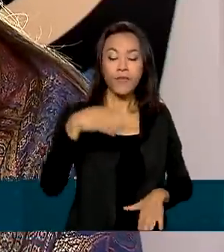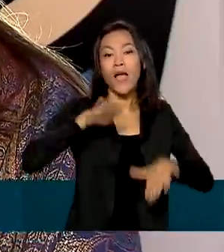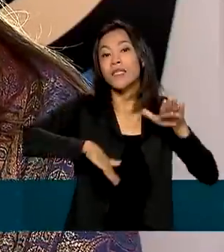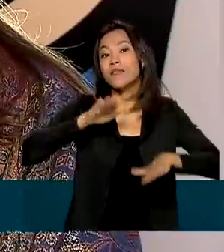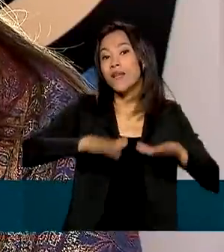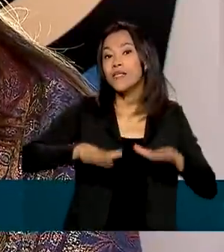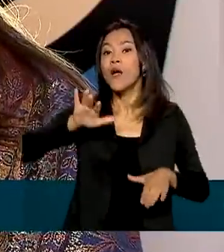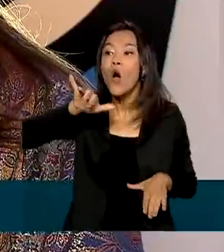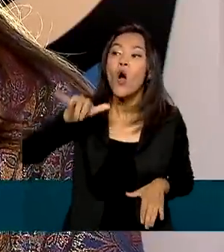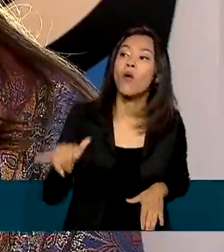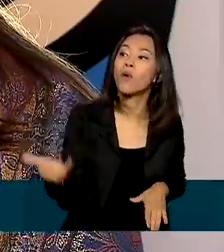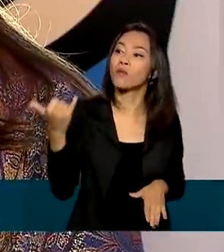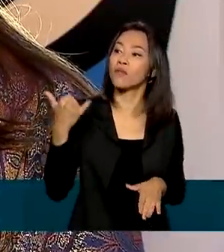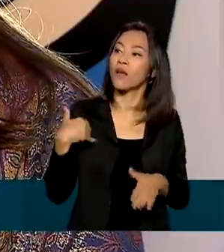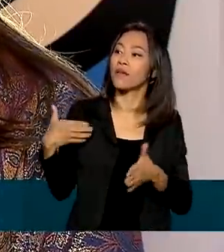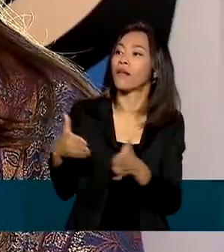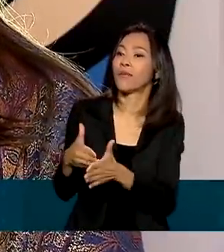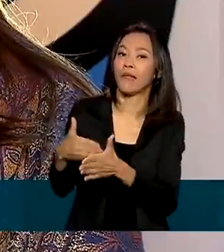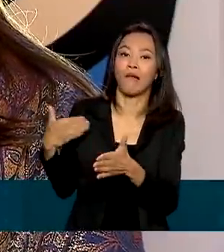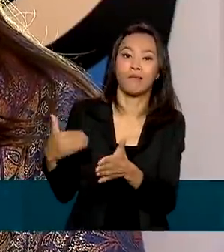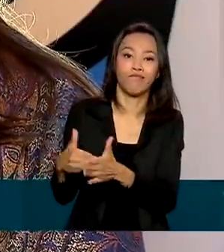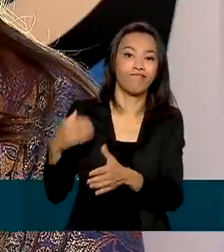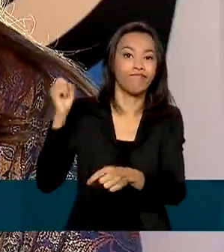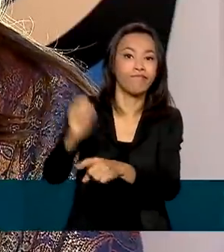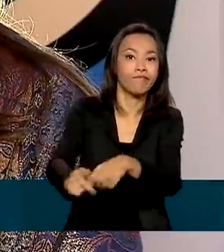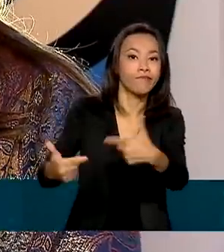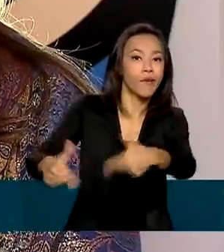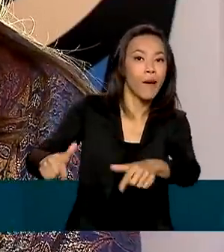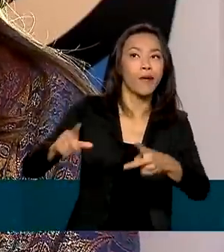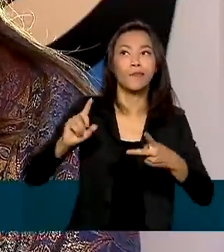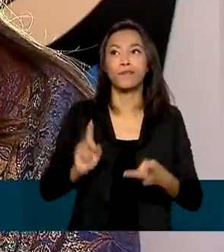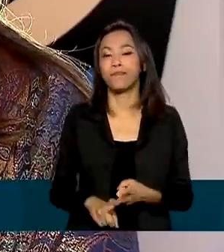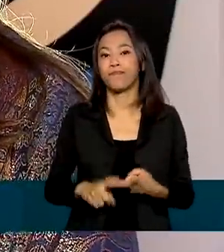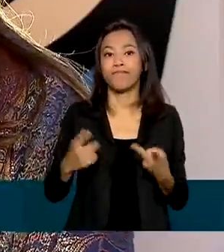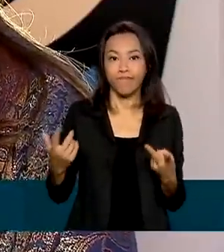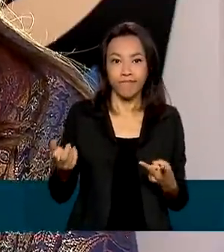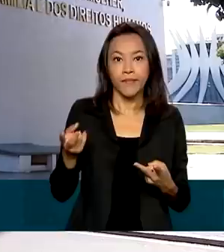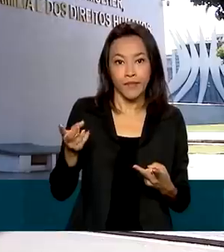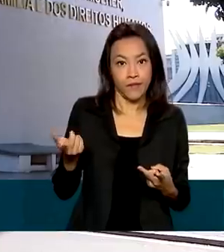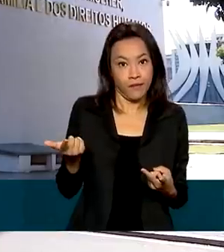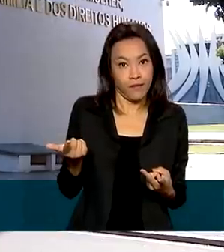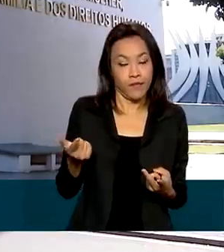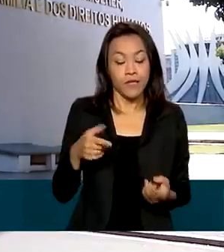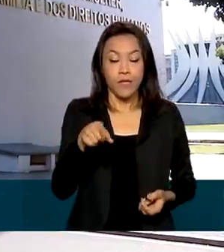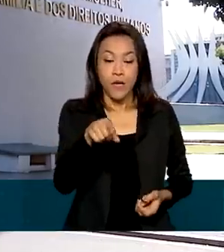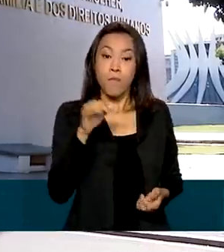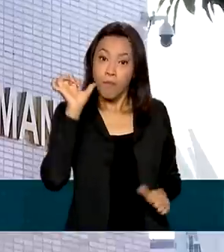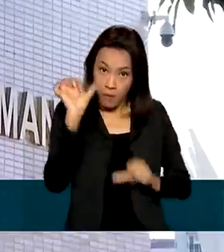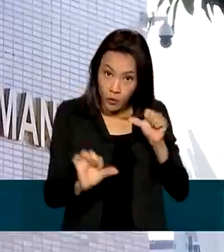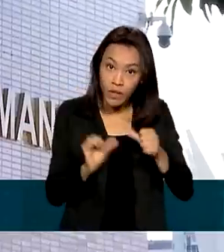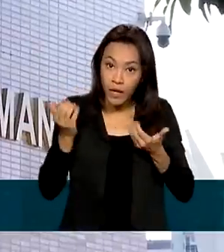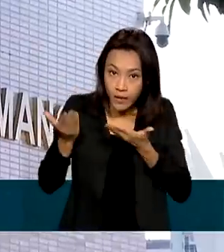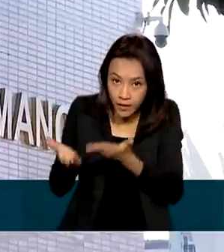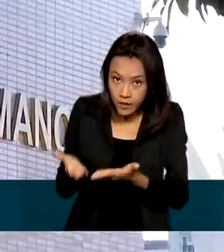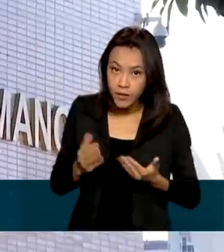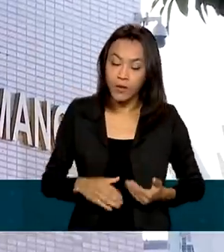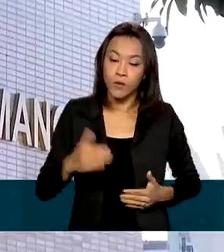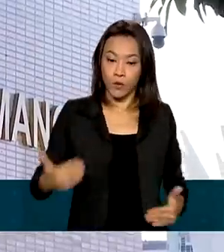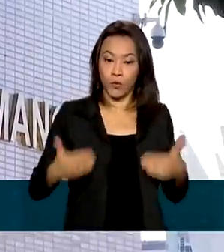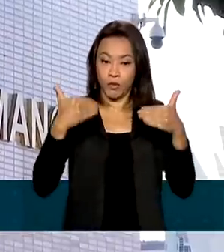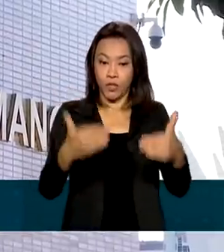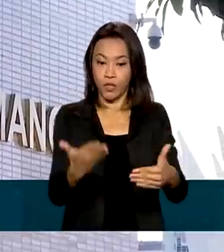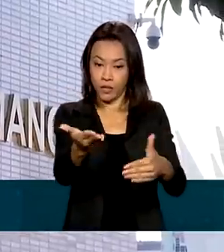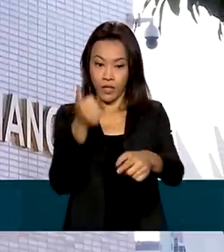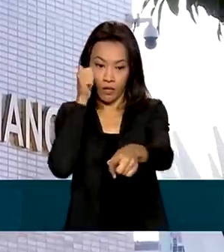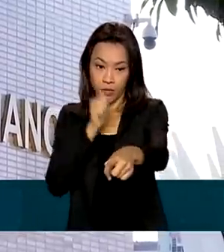oportunidades são muito limitadas de emprego e de trabalho mesmo digno. Para mudar essa situação, o Ministério da Mulher,